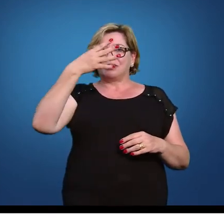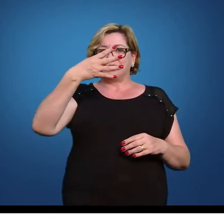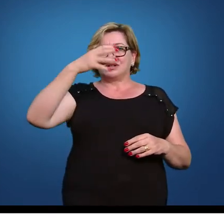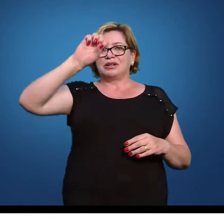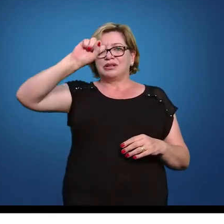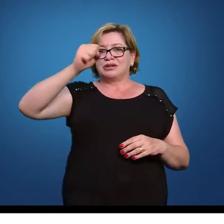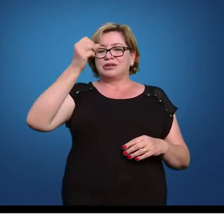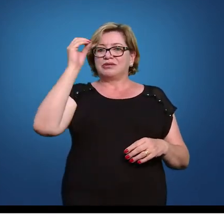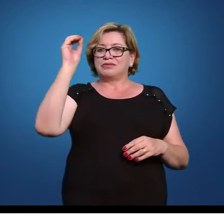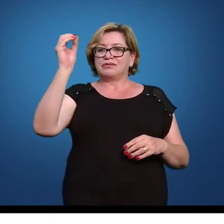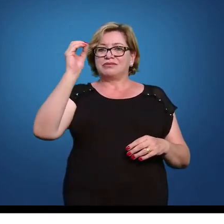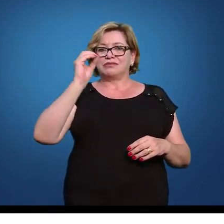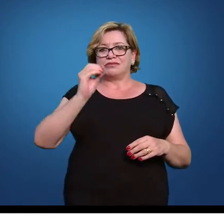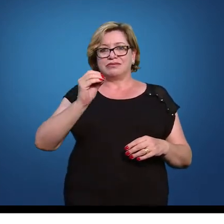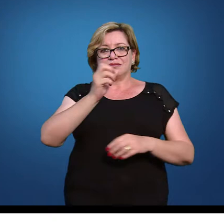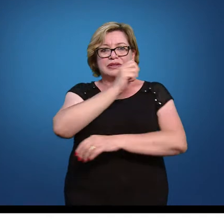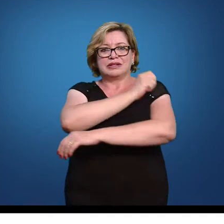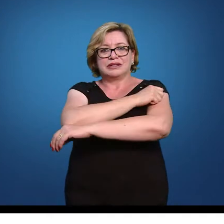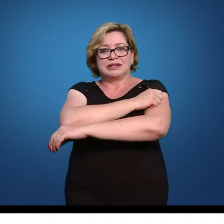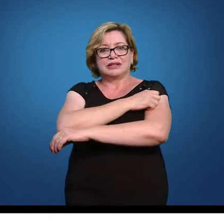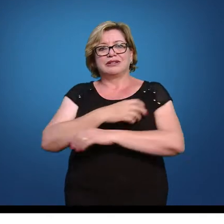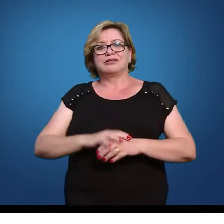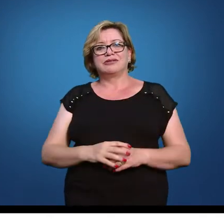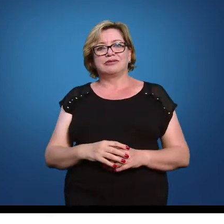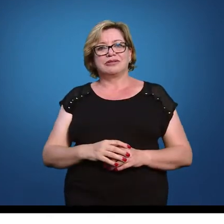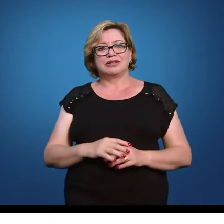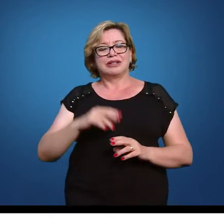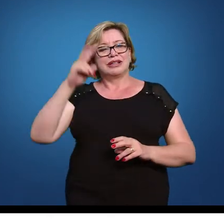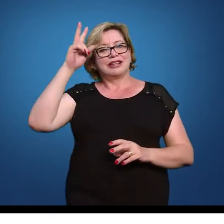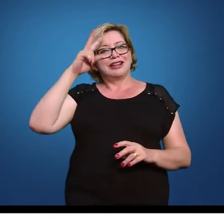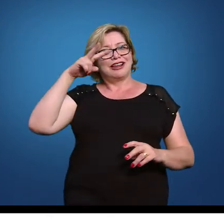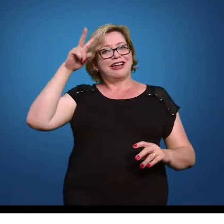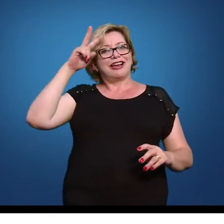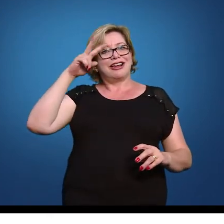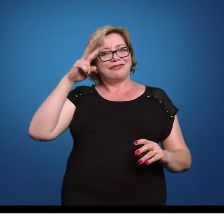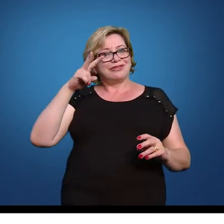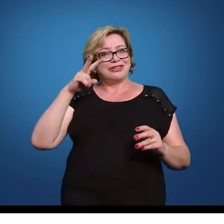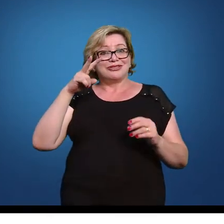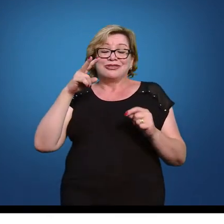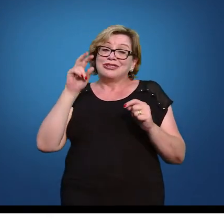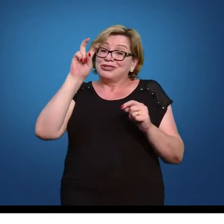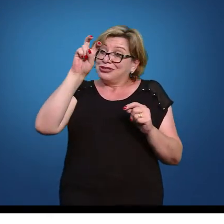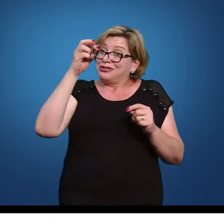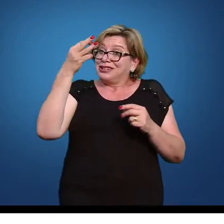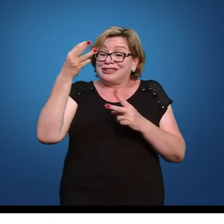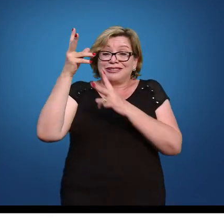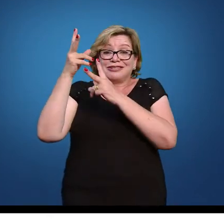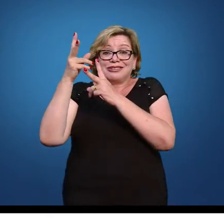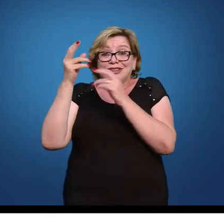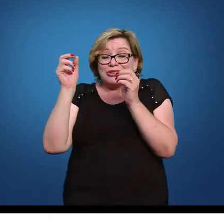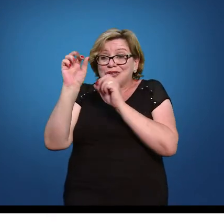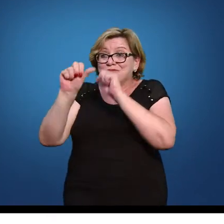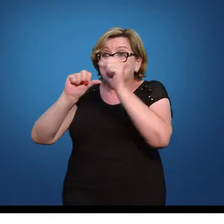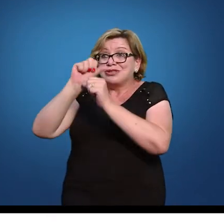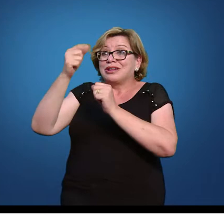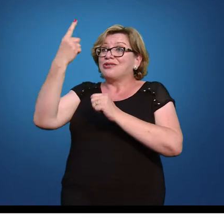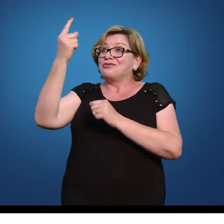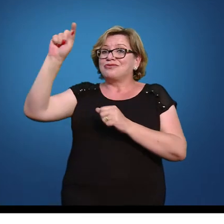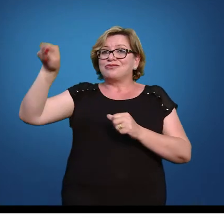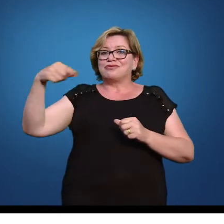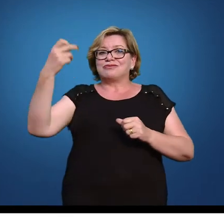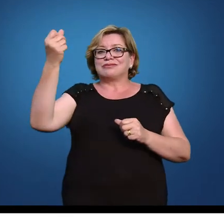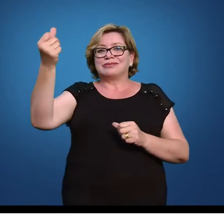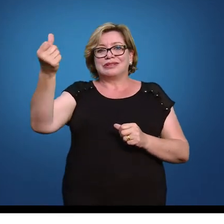% dos alunos aí você fala não, mas é superior a 1,6 lembrando que o 53 equivale padronizado a 1